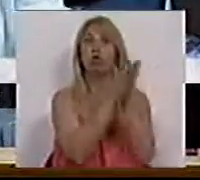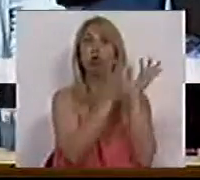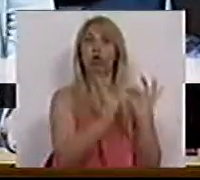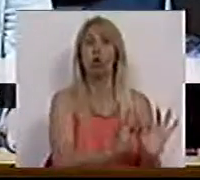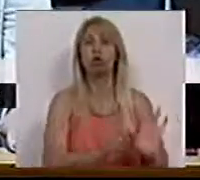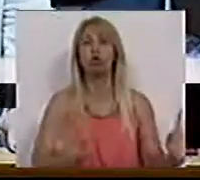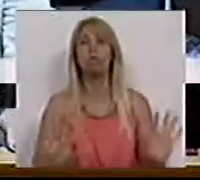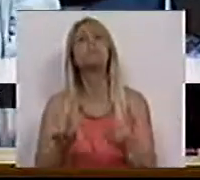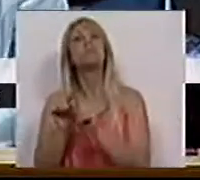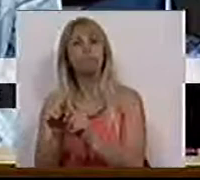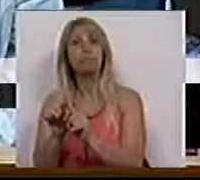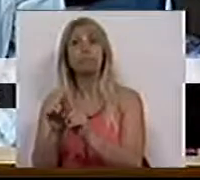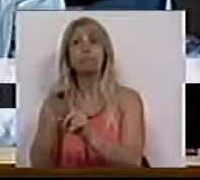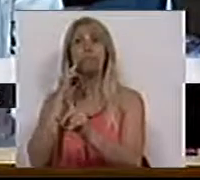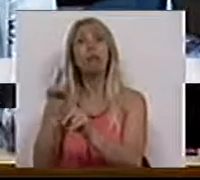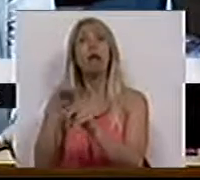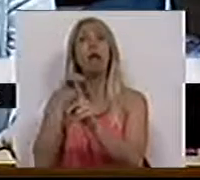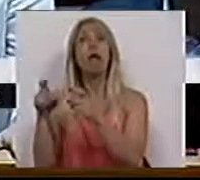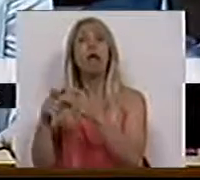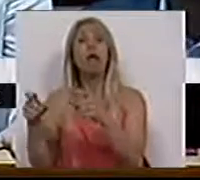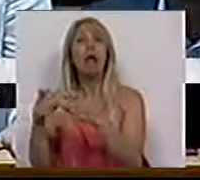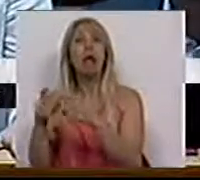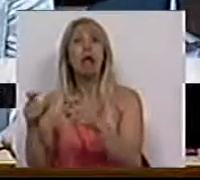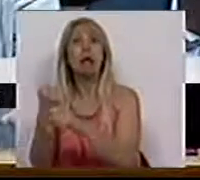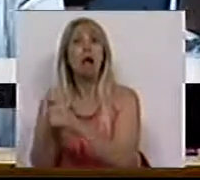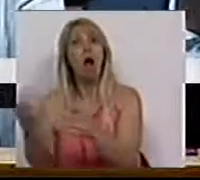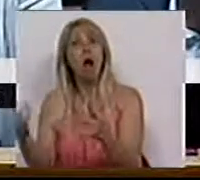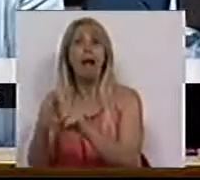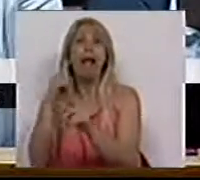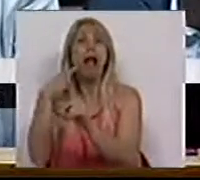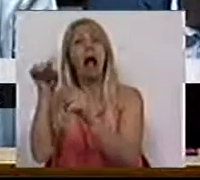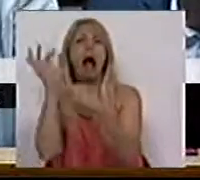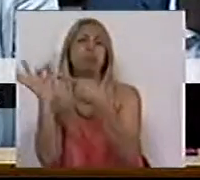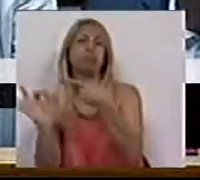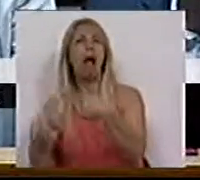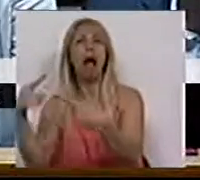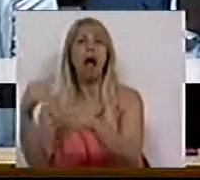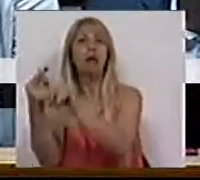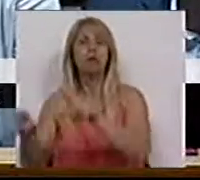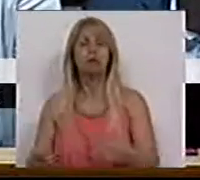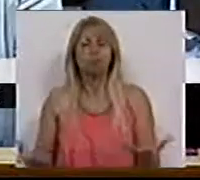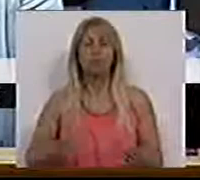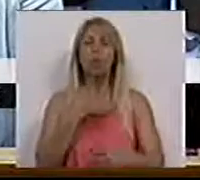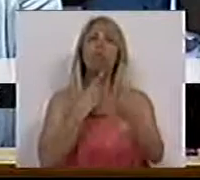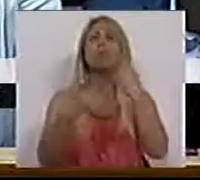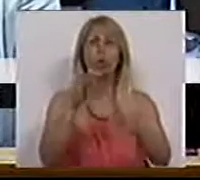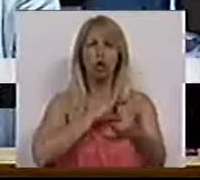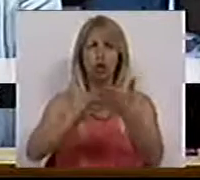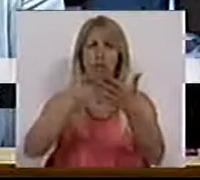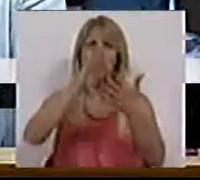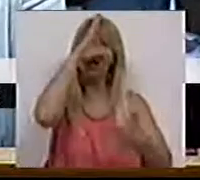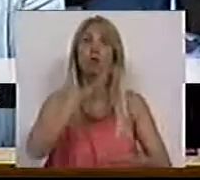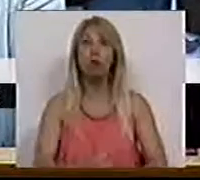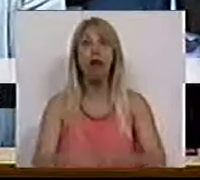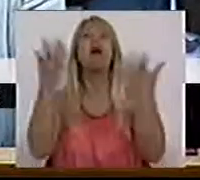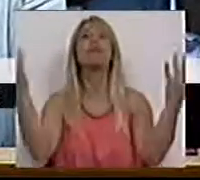Utilizam poderes discricionários. E portanto, Sr. Secretário de Estado, a pergunta que se impõe hoje é, afinal,